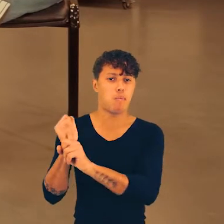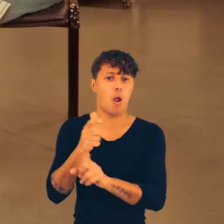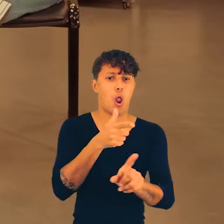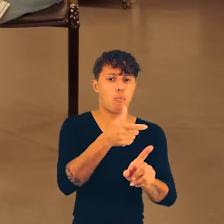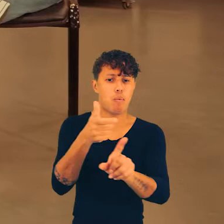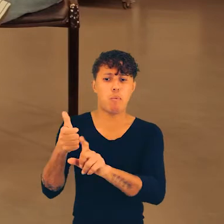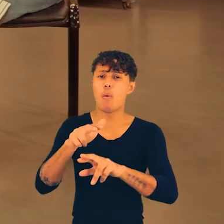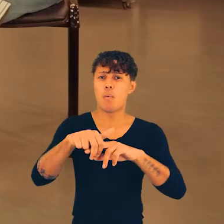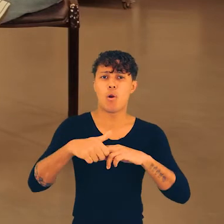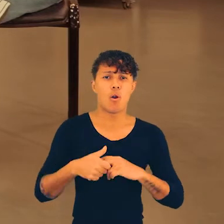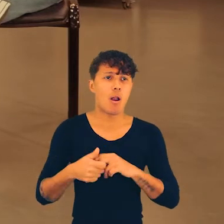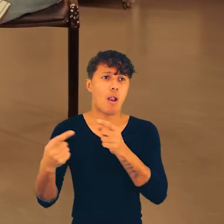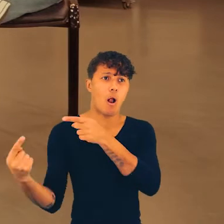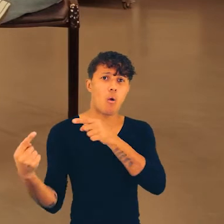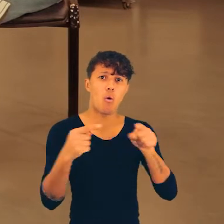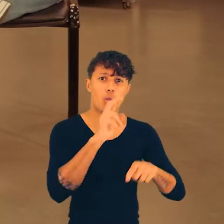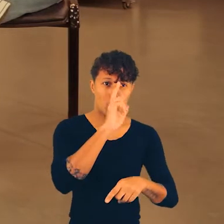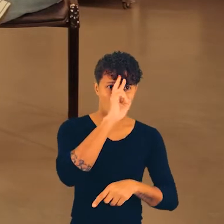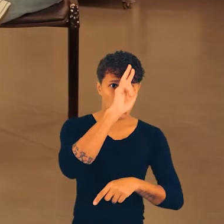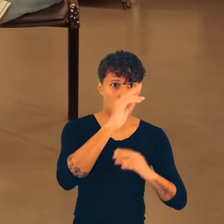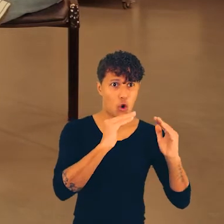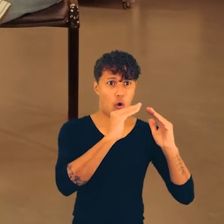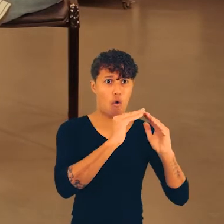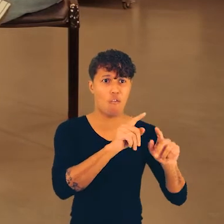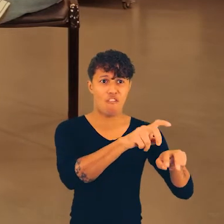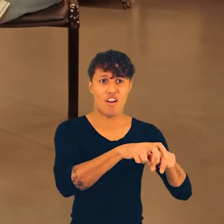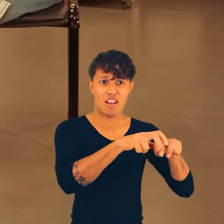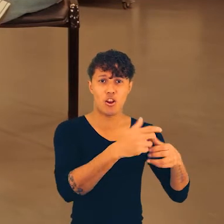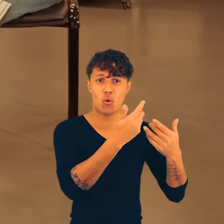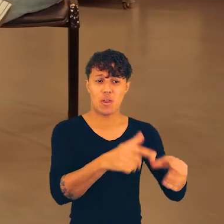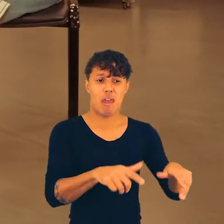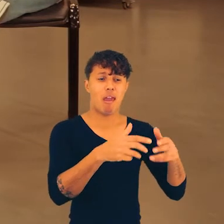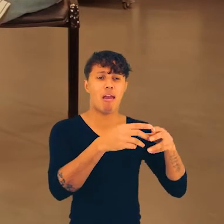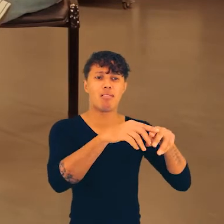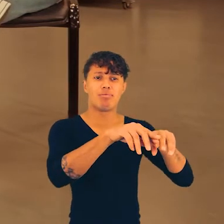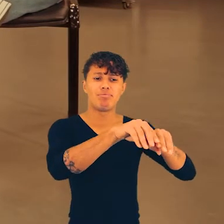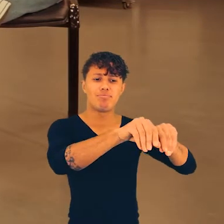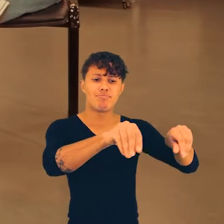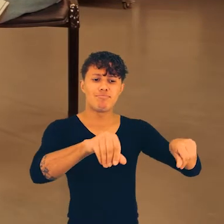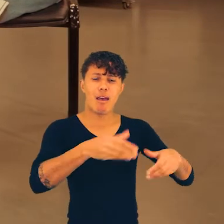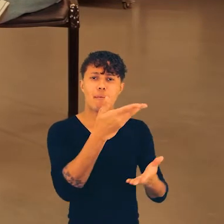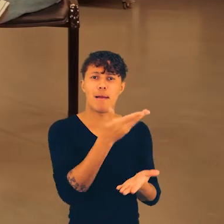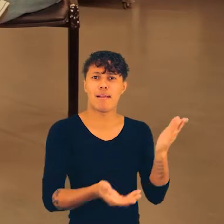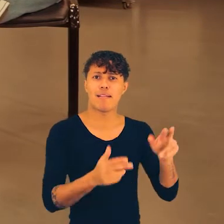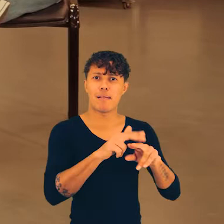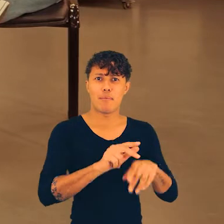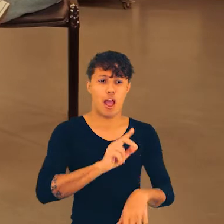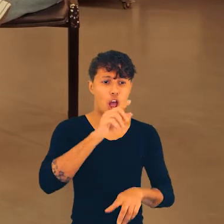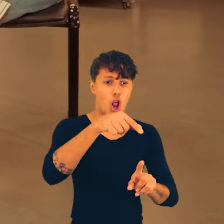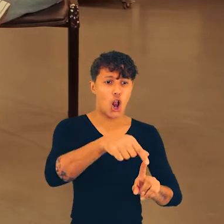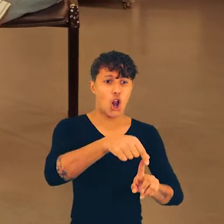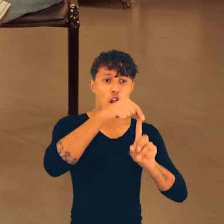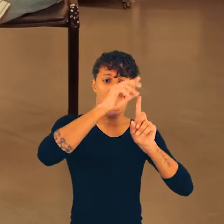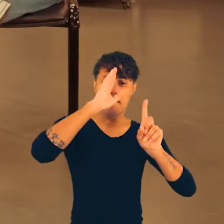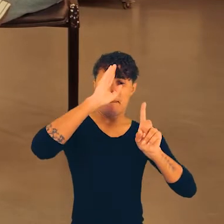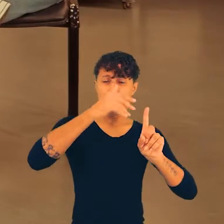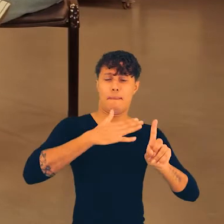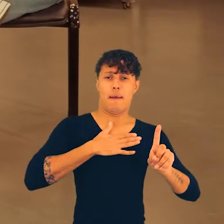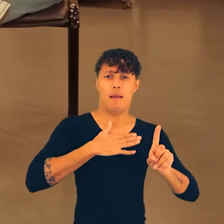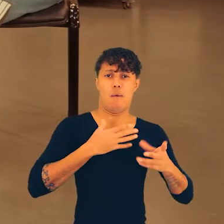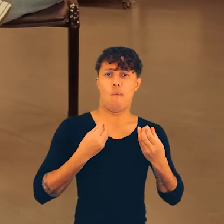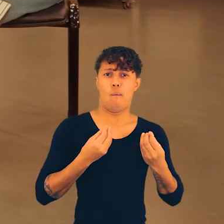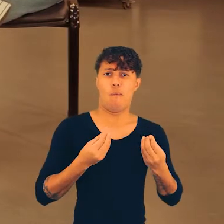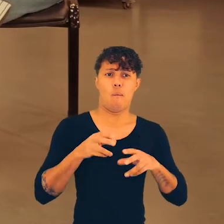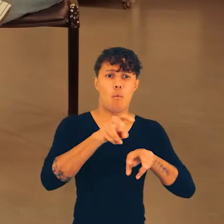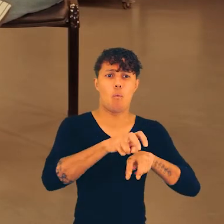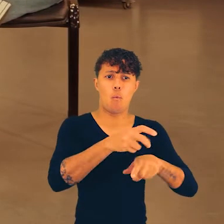estão sendo assassinadas no campo na luta contra os grandes latifundiários que não querem perder a terra e não querem perder o monopólio